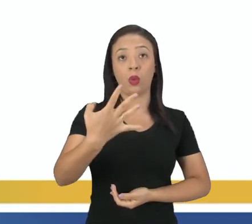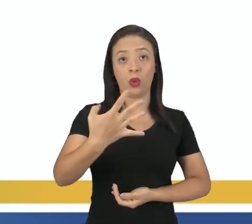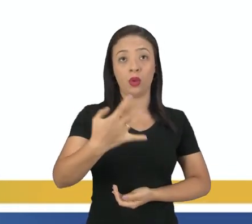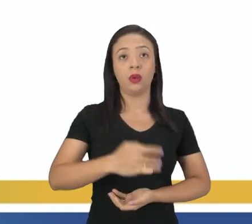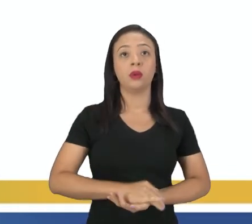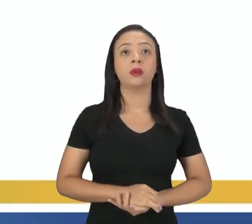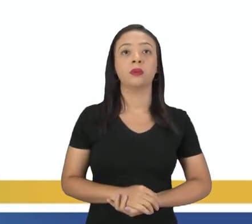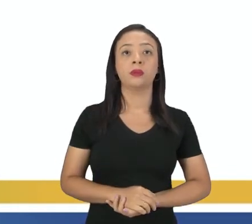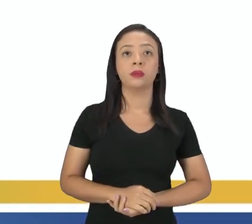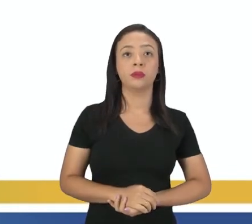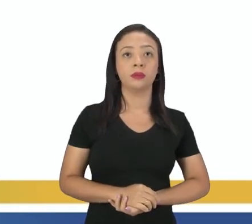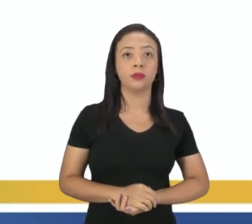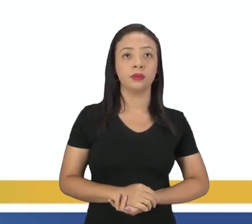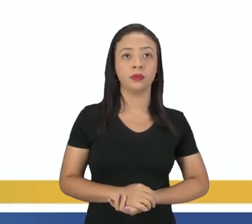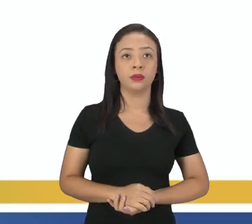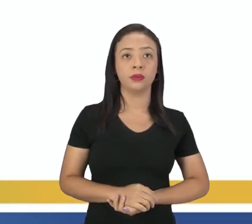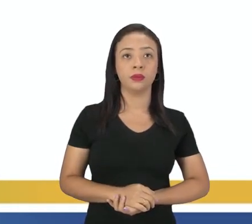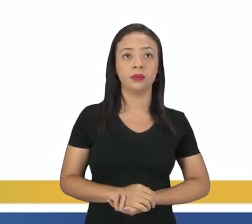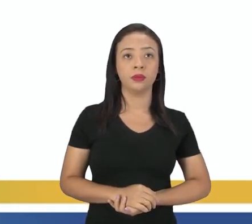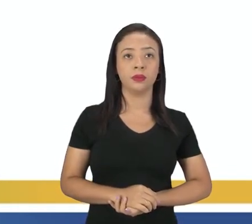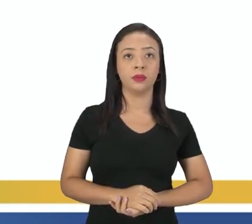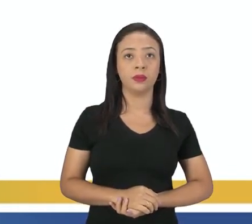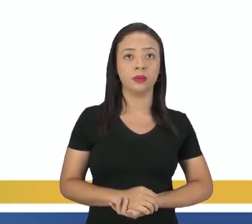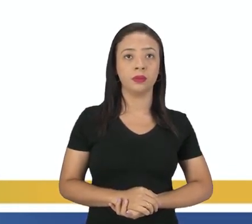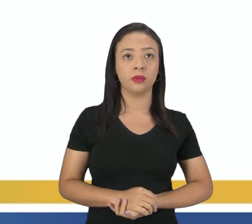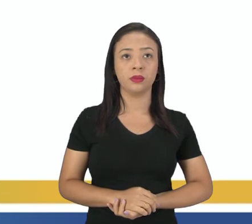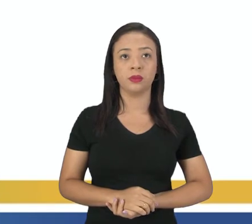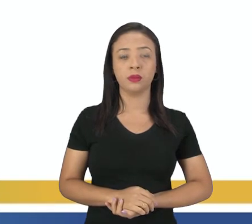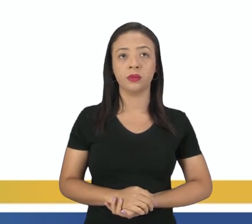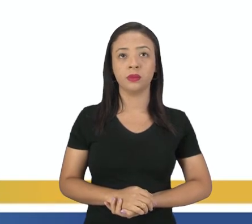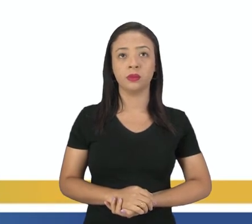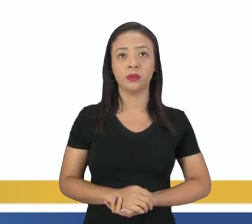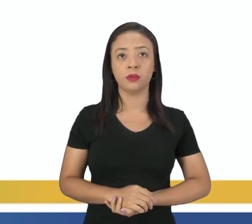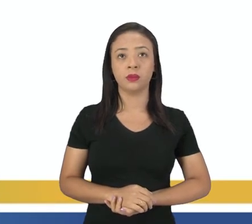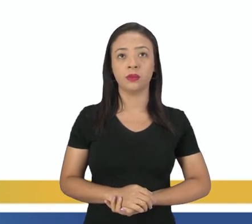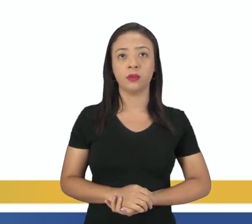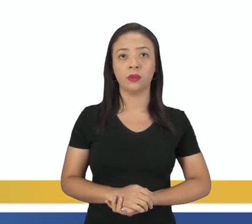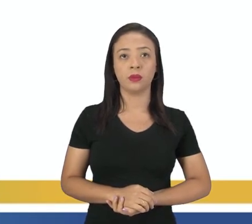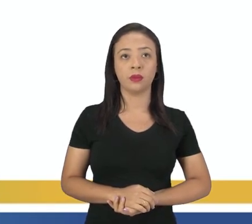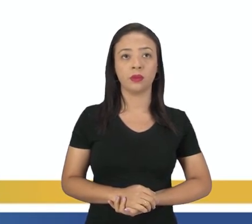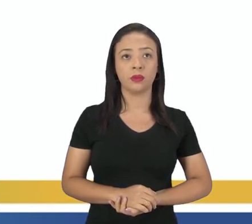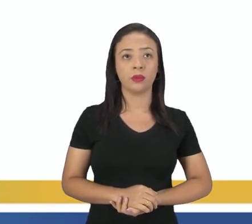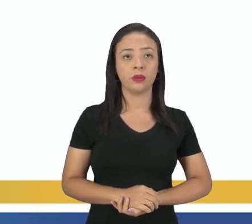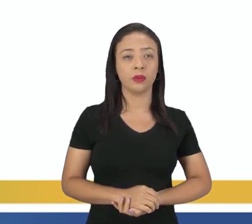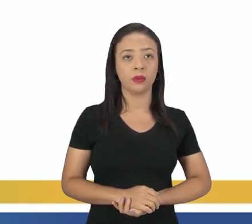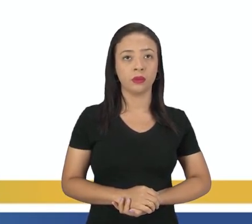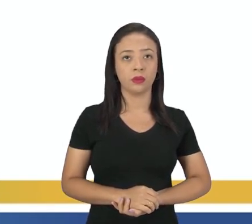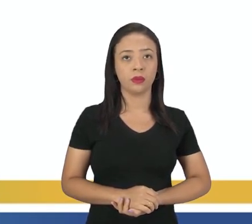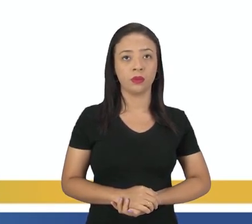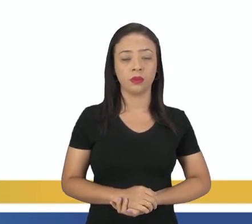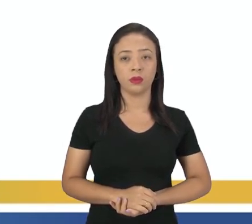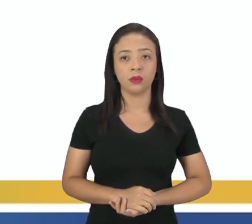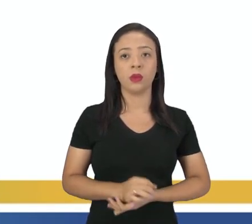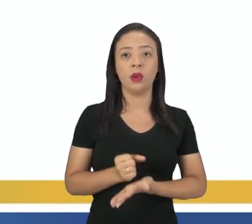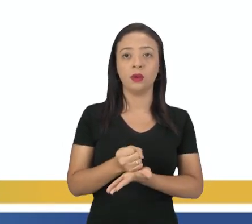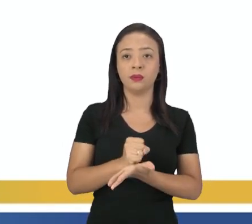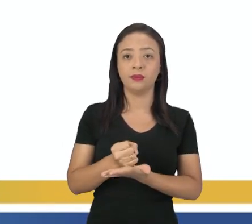ti no los videojuegos. Que são los videojuegos? Os videogames, né?